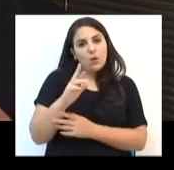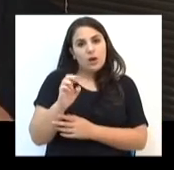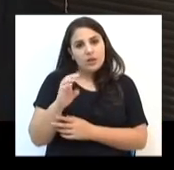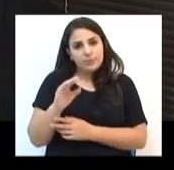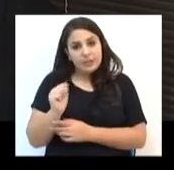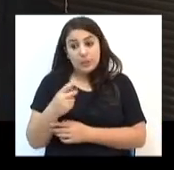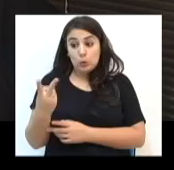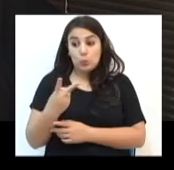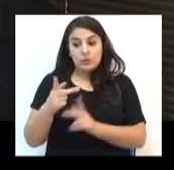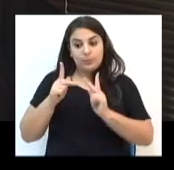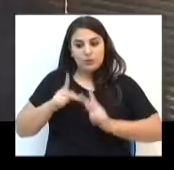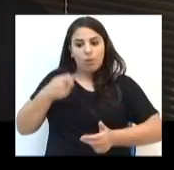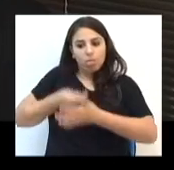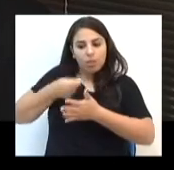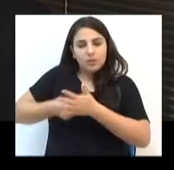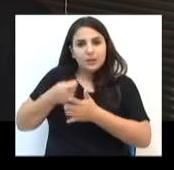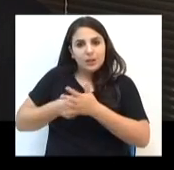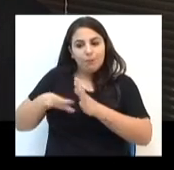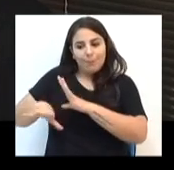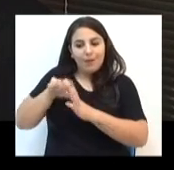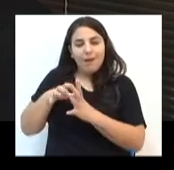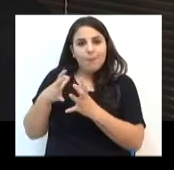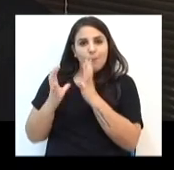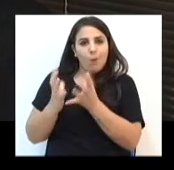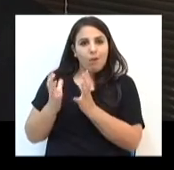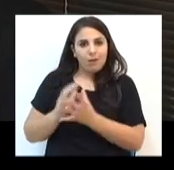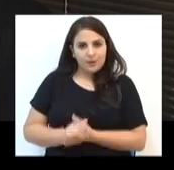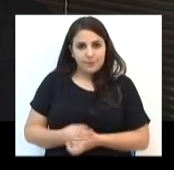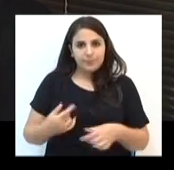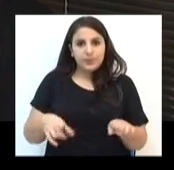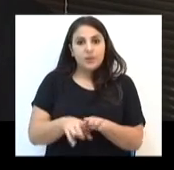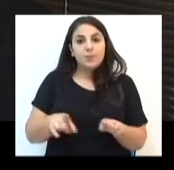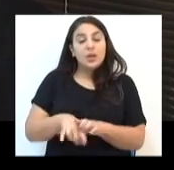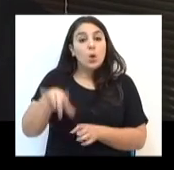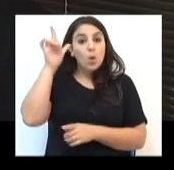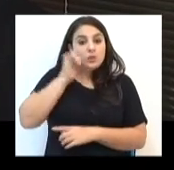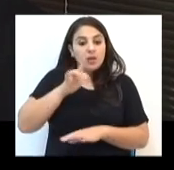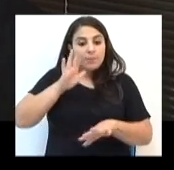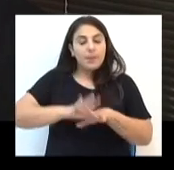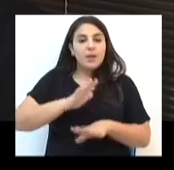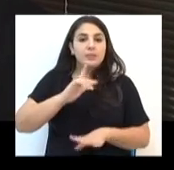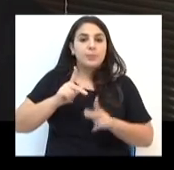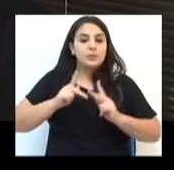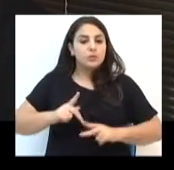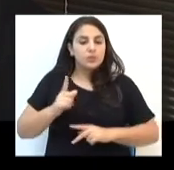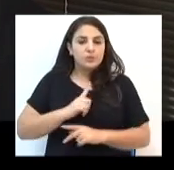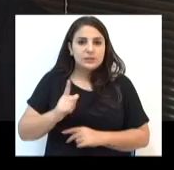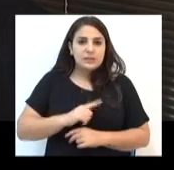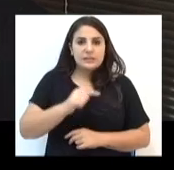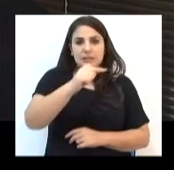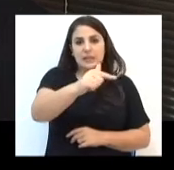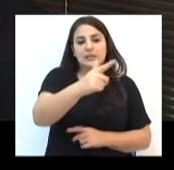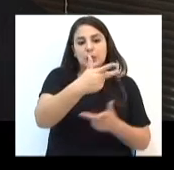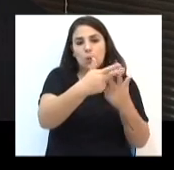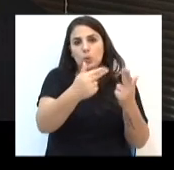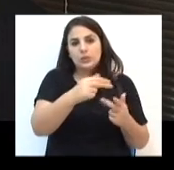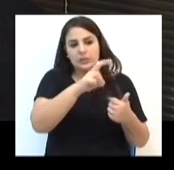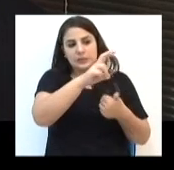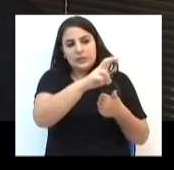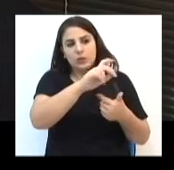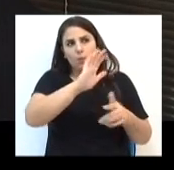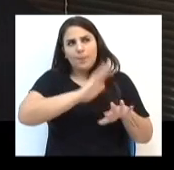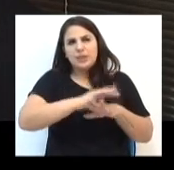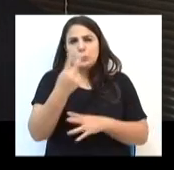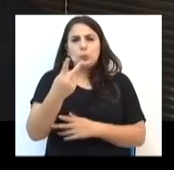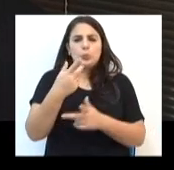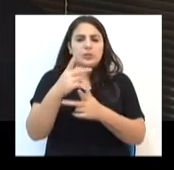tentando disputar aquela bola. Ganha quem faz o que mais o try. E daí são sete pontos, se tu faz cinco mais dois de